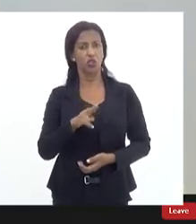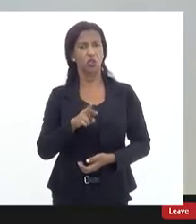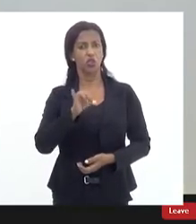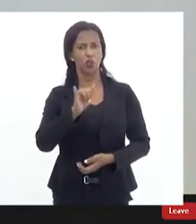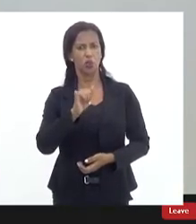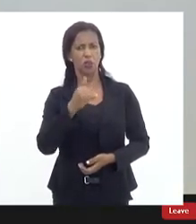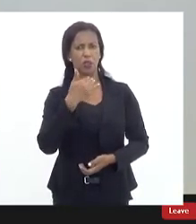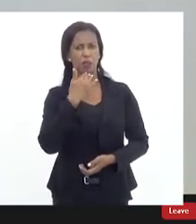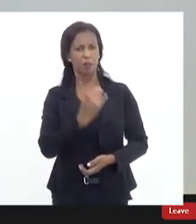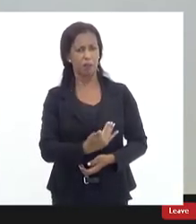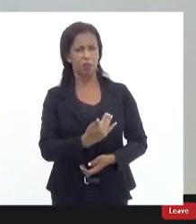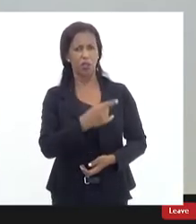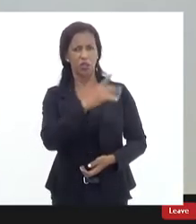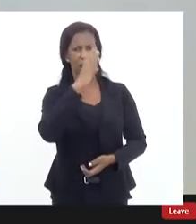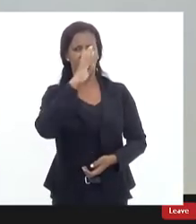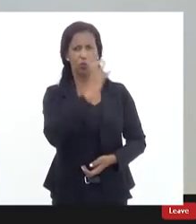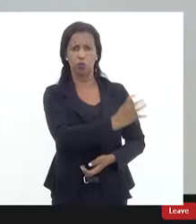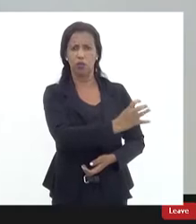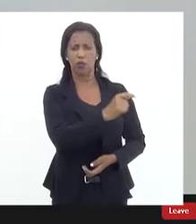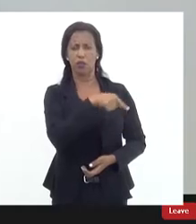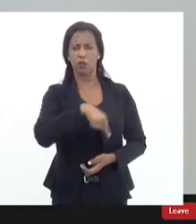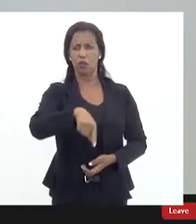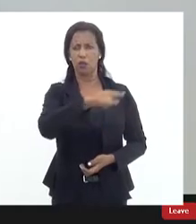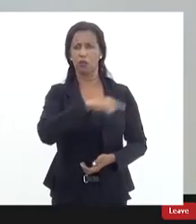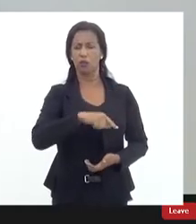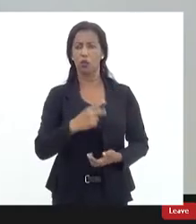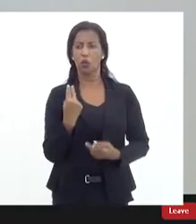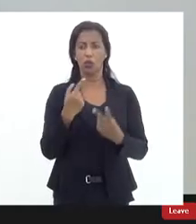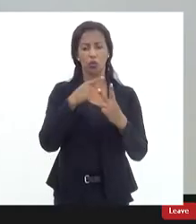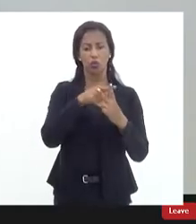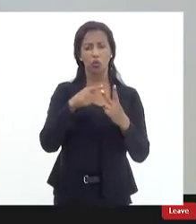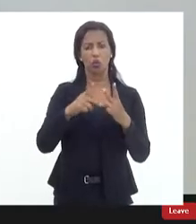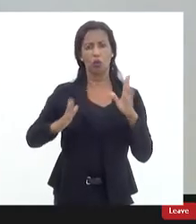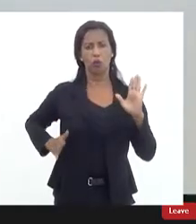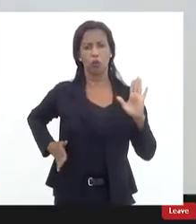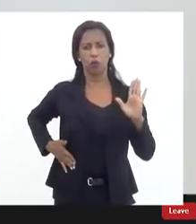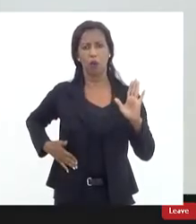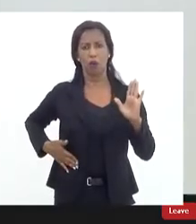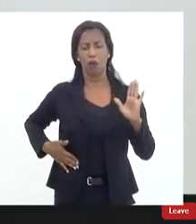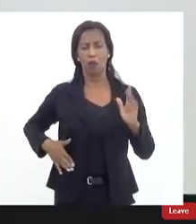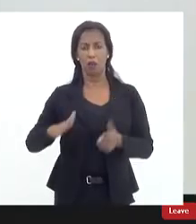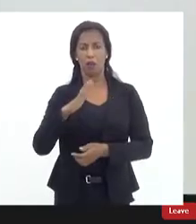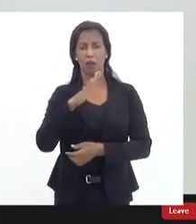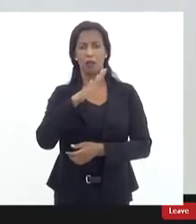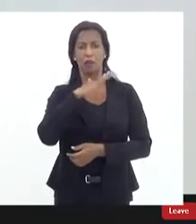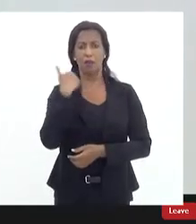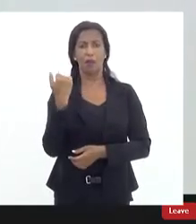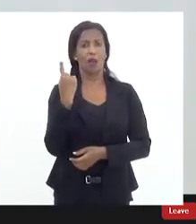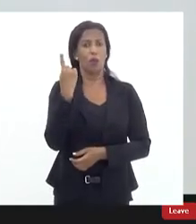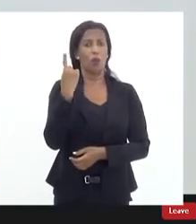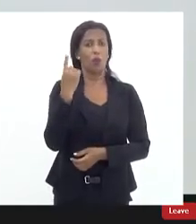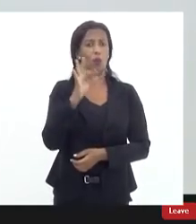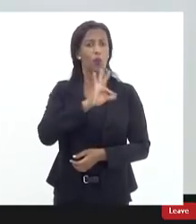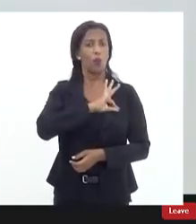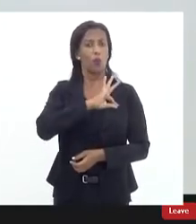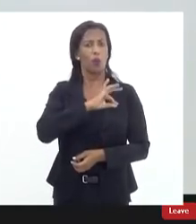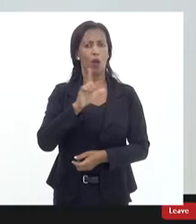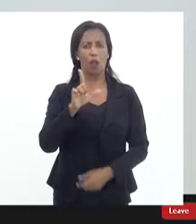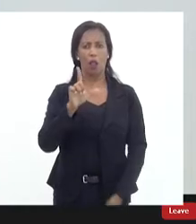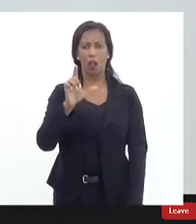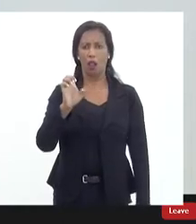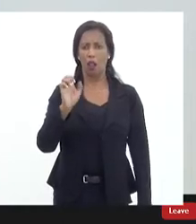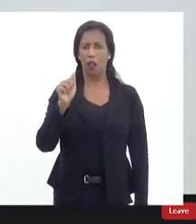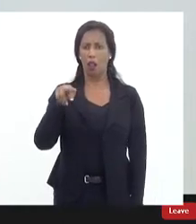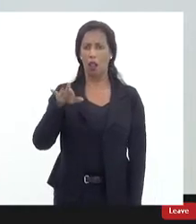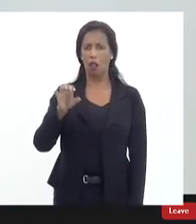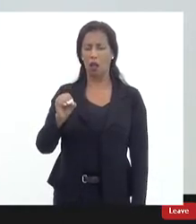condenação e nós logramos a condenação de dois traficantes que mataram um policial que foi Neandro dos Santos